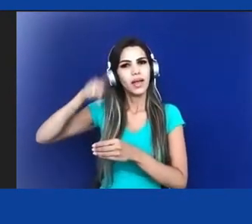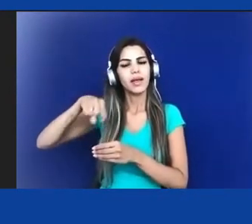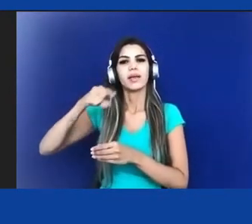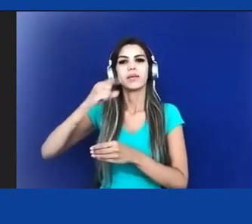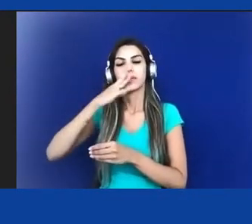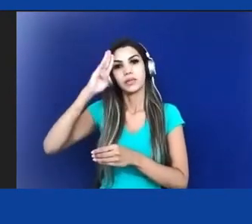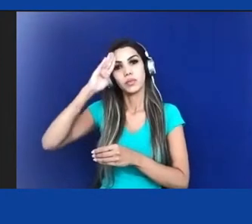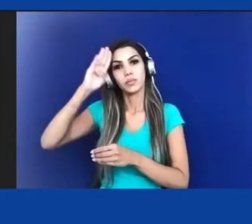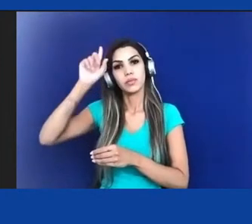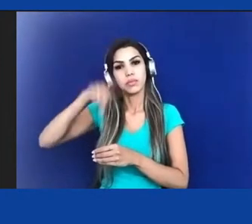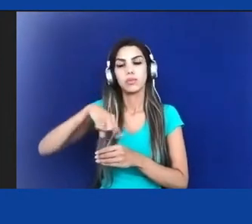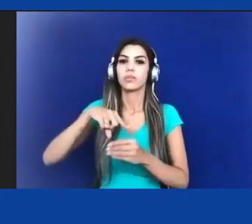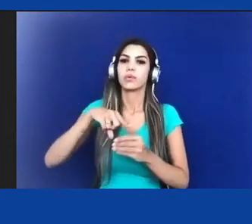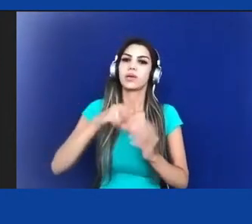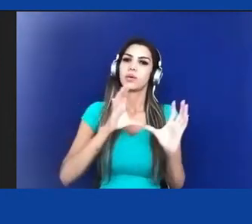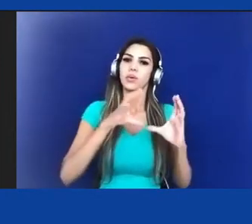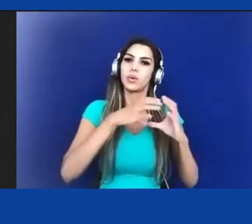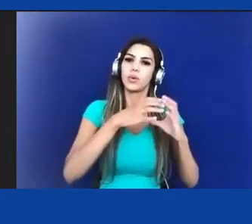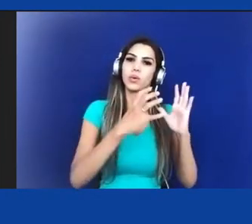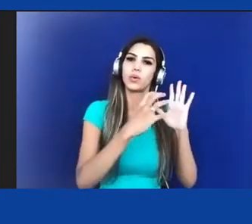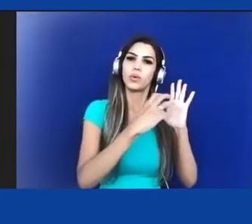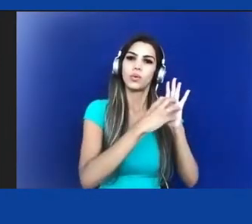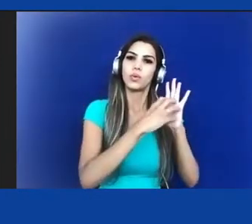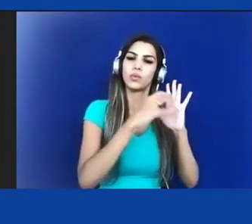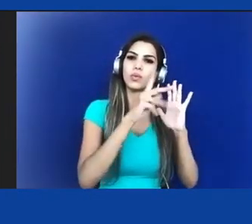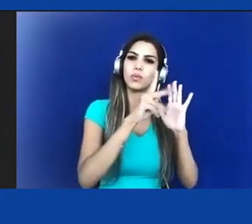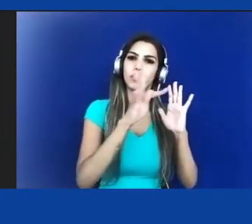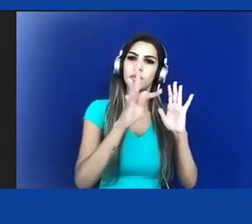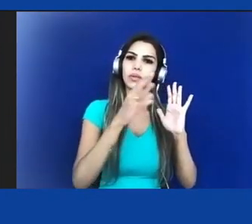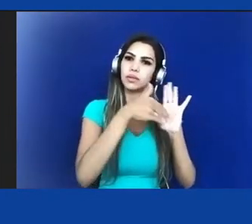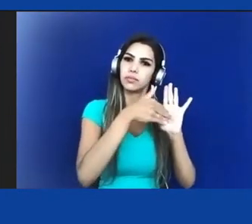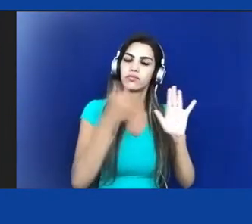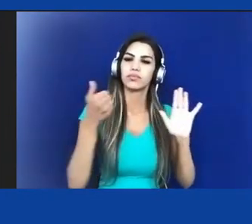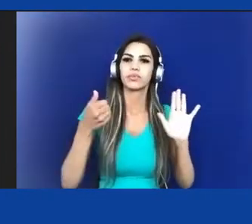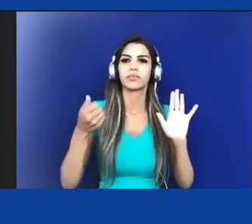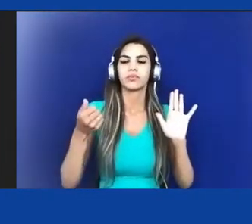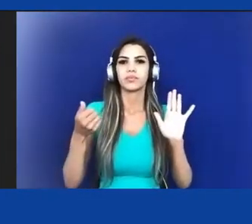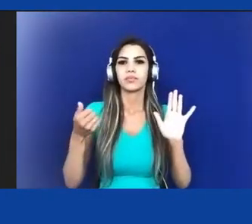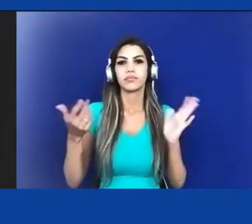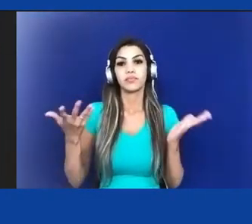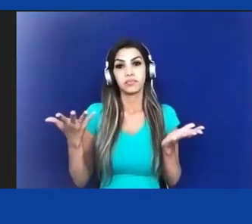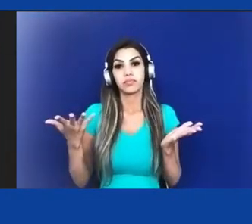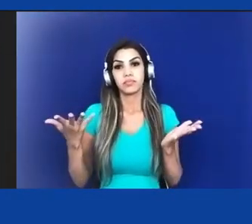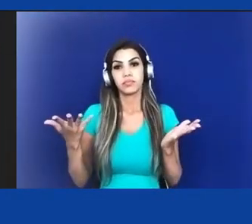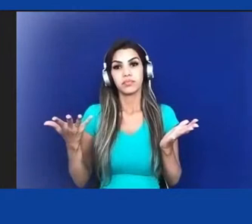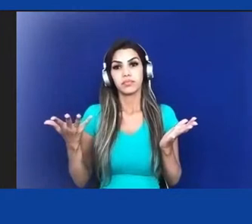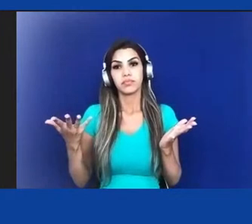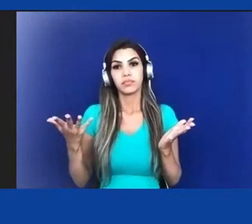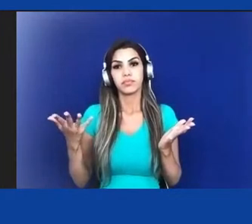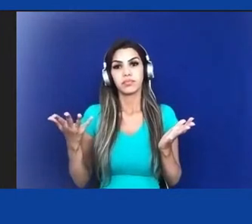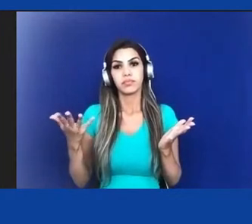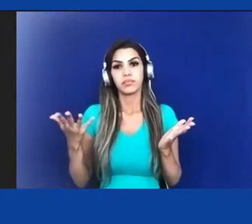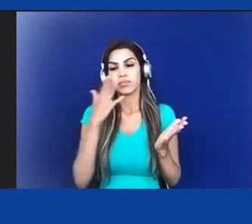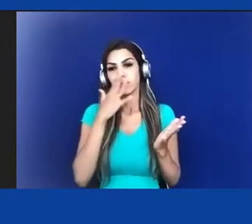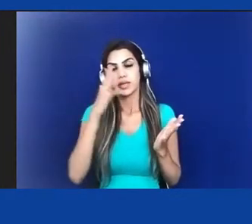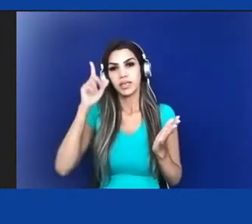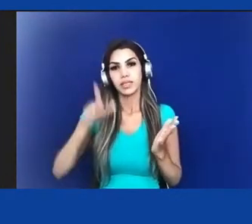governo, o presidente, era ser contra alguém.